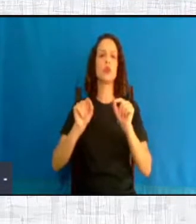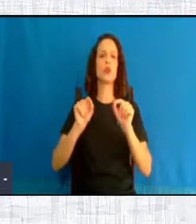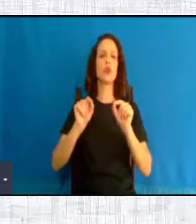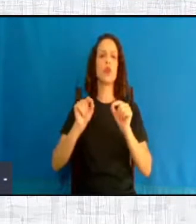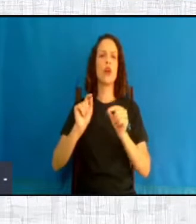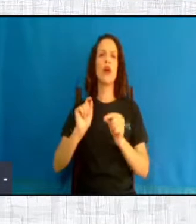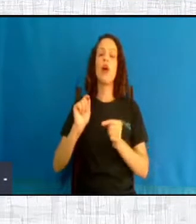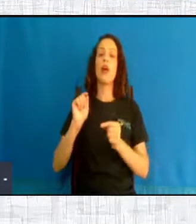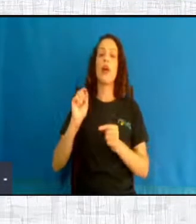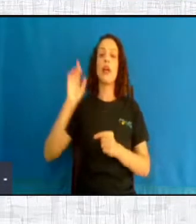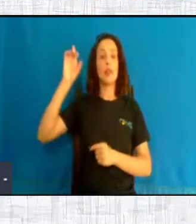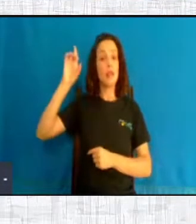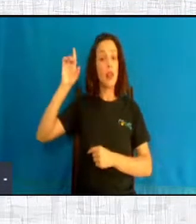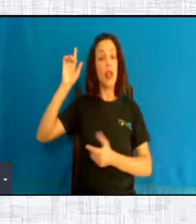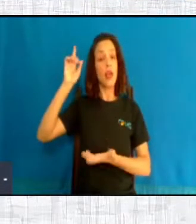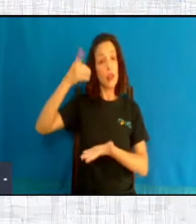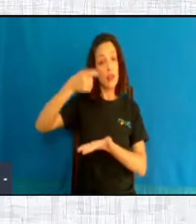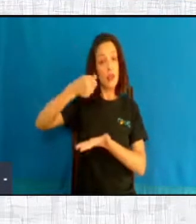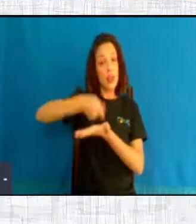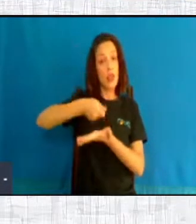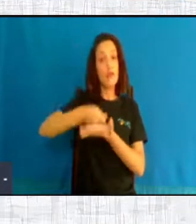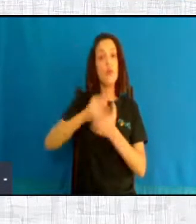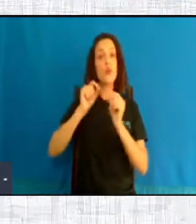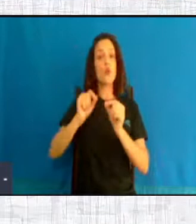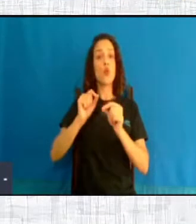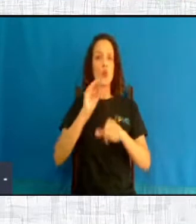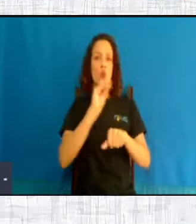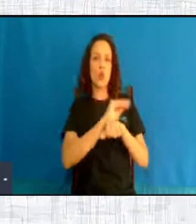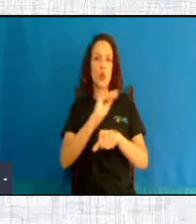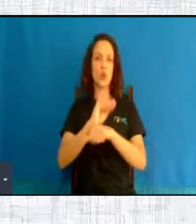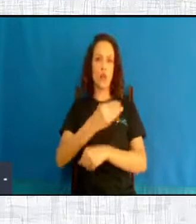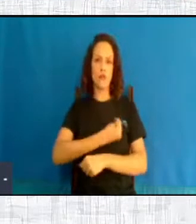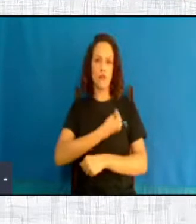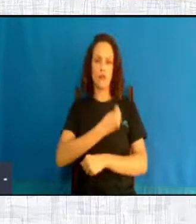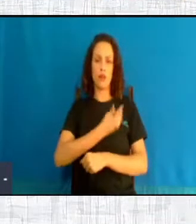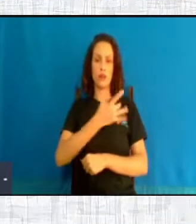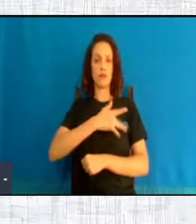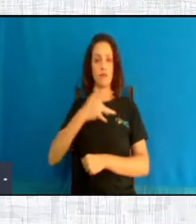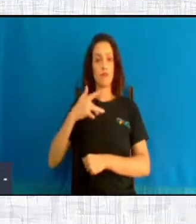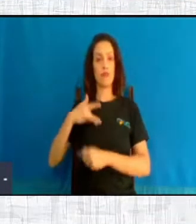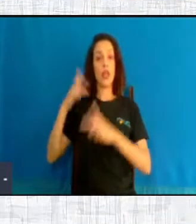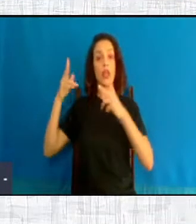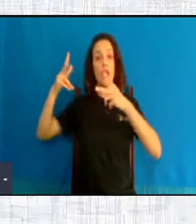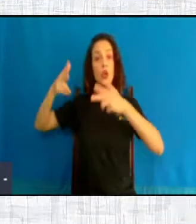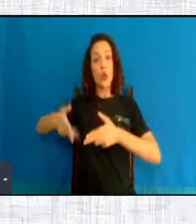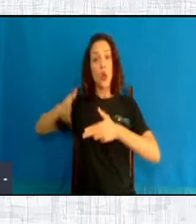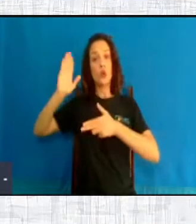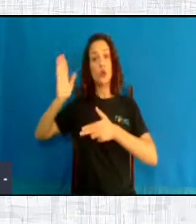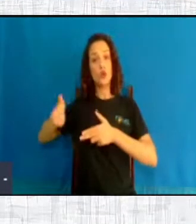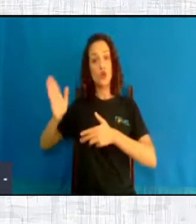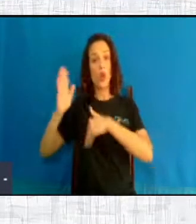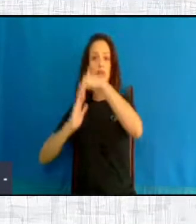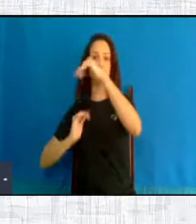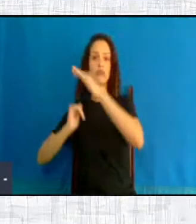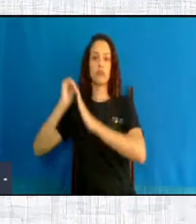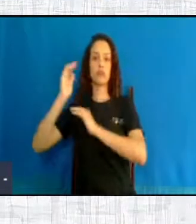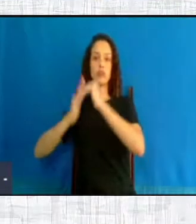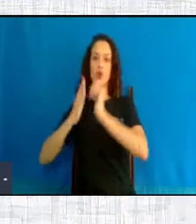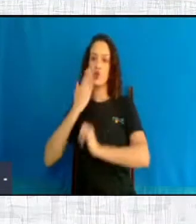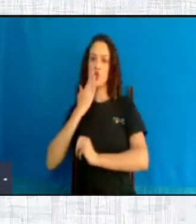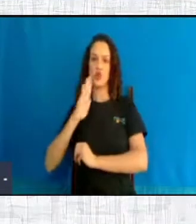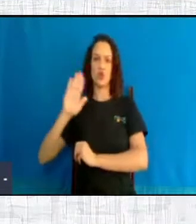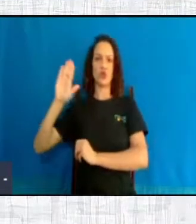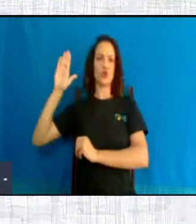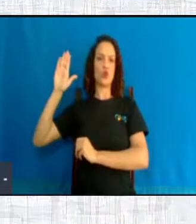preservar-lhes a vida e a saúde, conforme juraram nas universidades da saúde, gerando morte e sofrimento aos